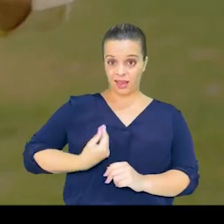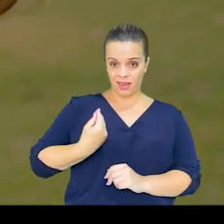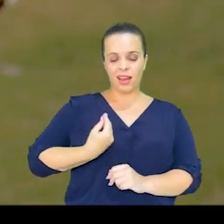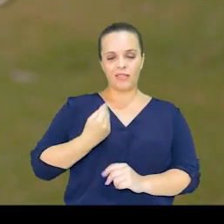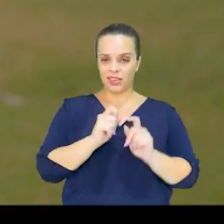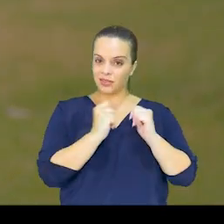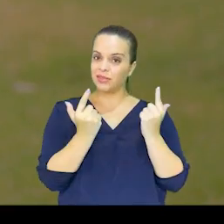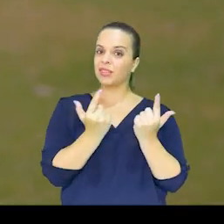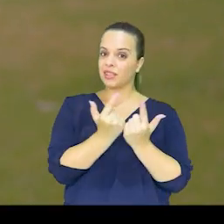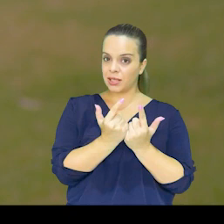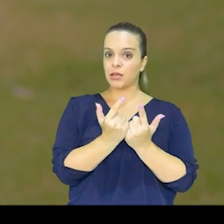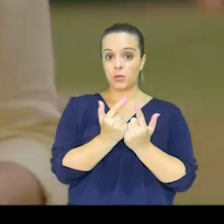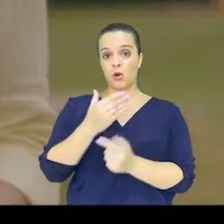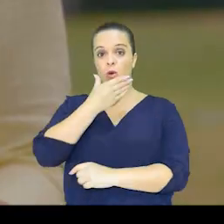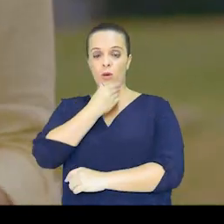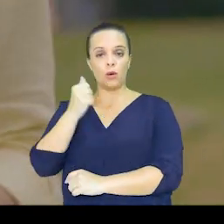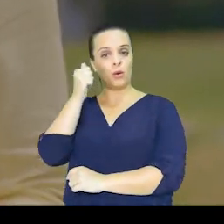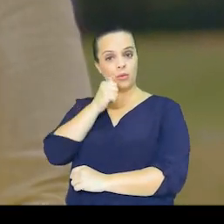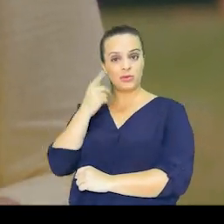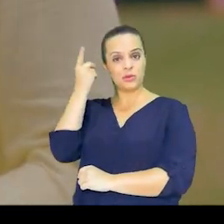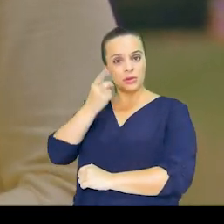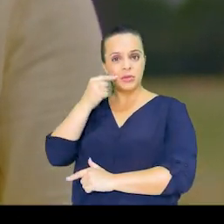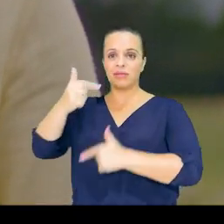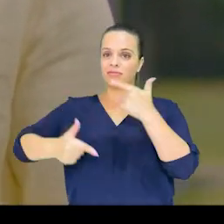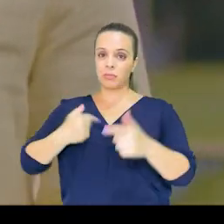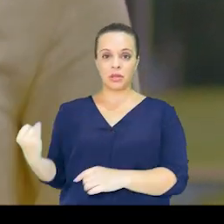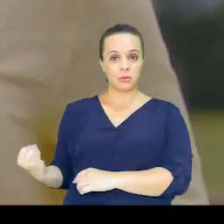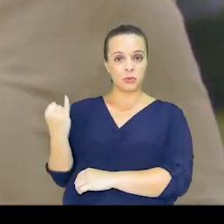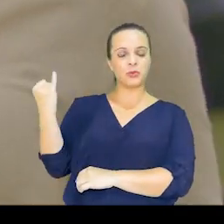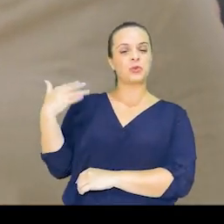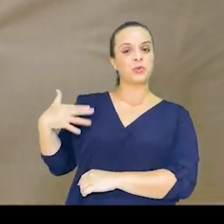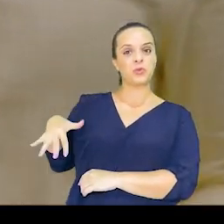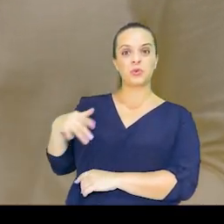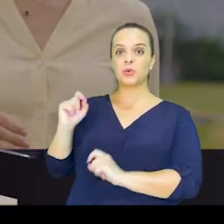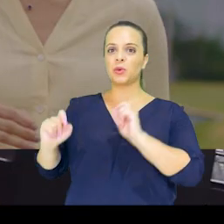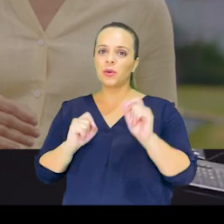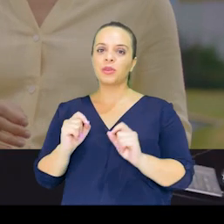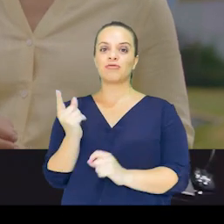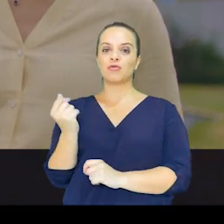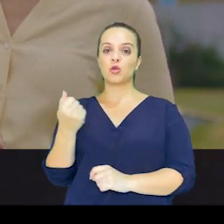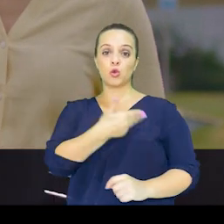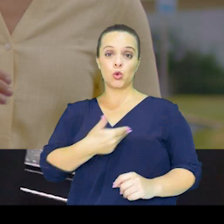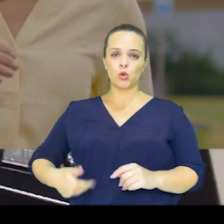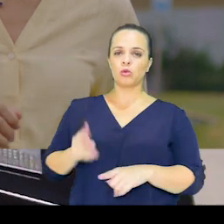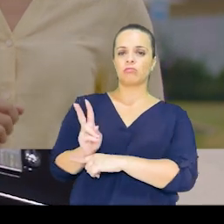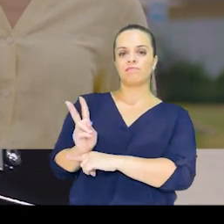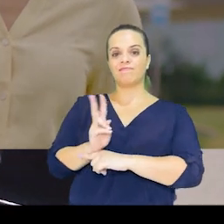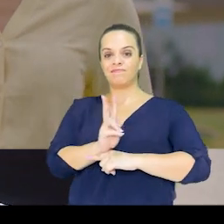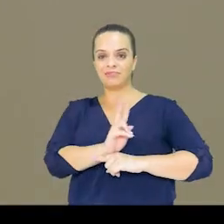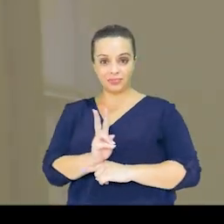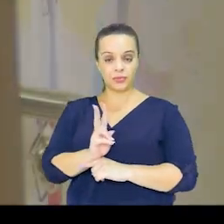aqui na Assembleia Legislativa que os deputados e deputada fazem um trabalho muito importante. A fiscalização dos recursos